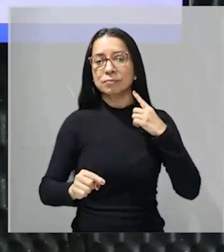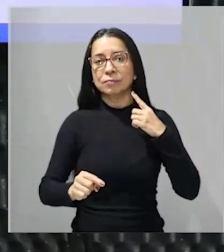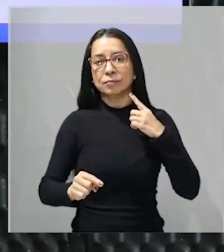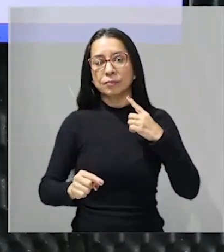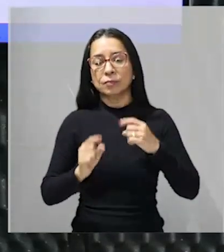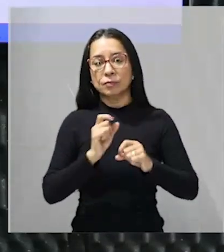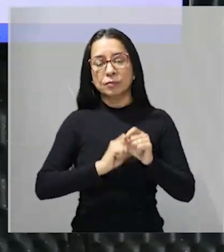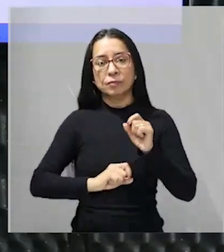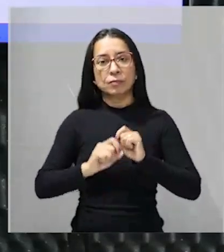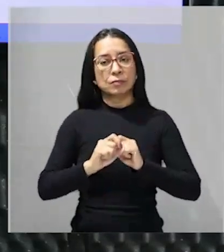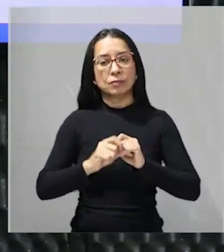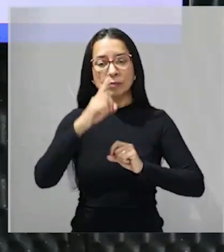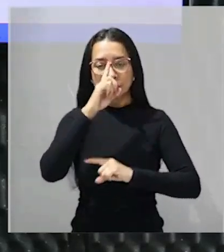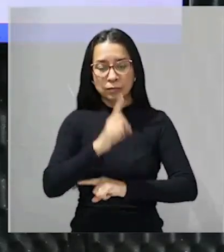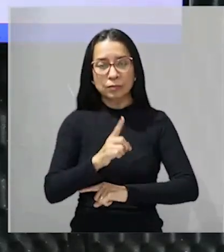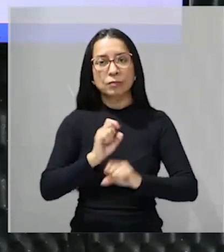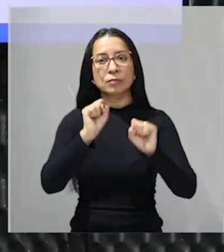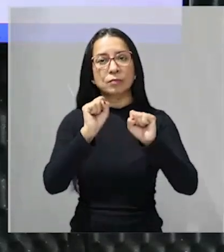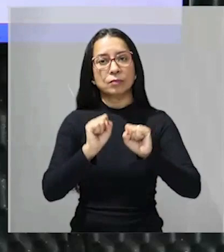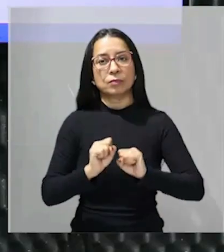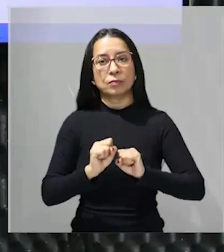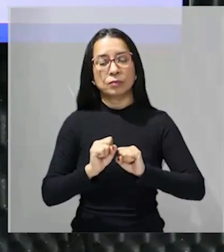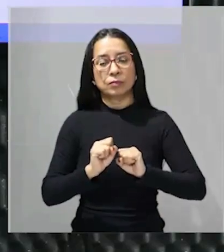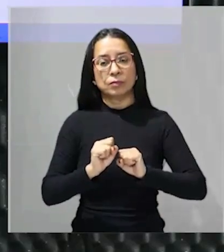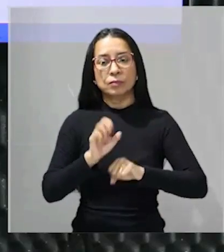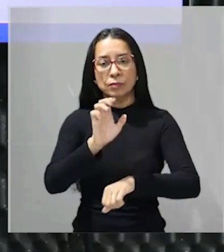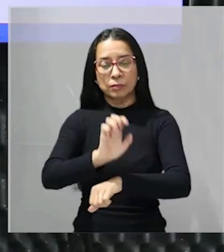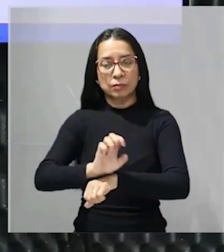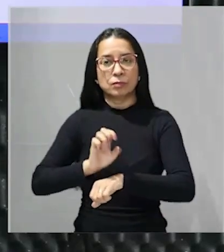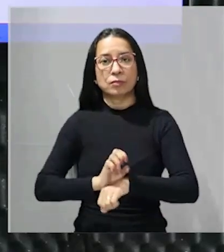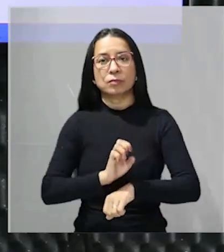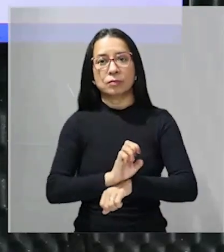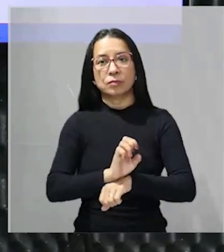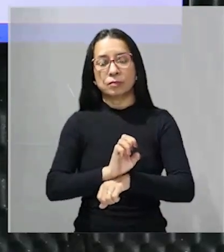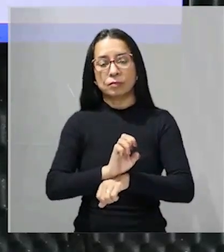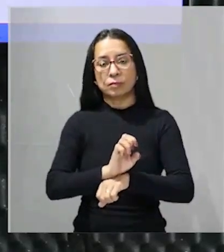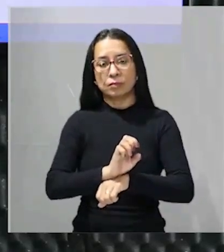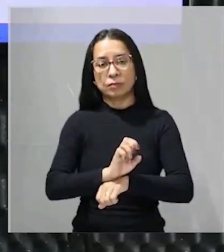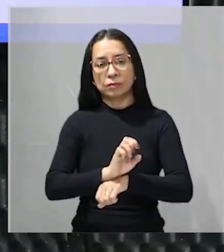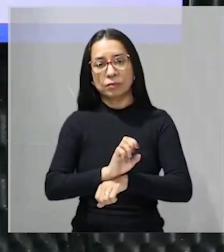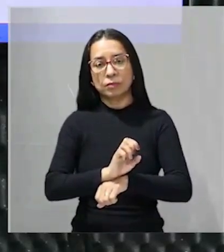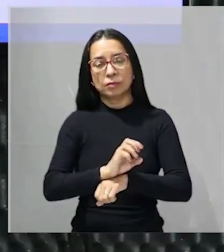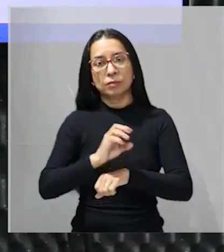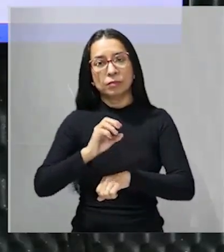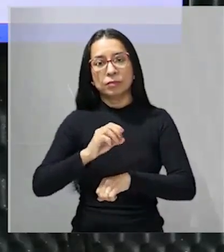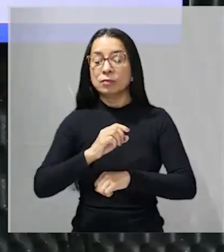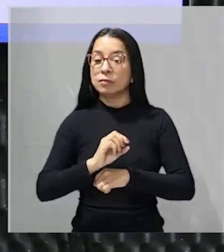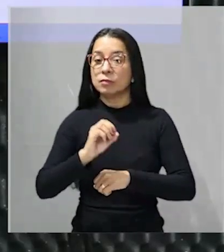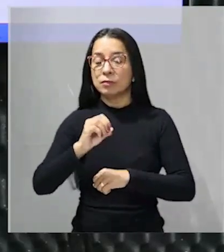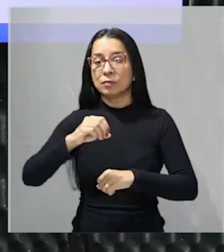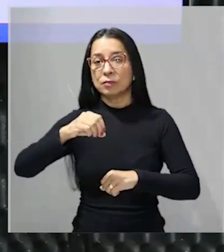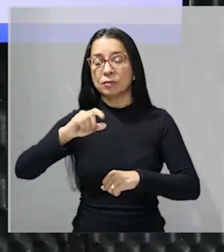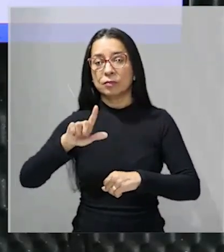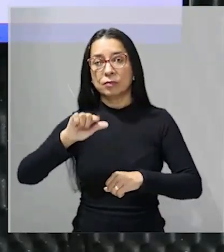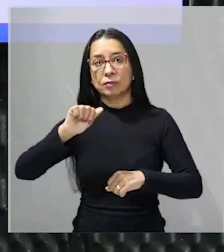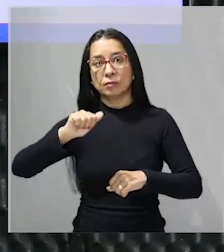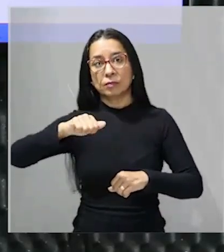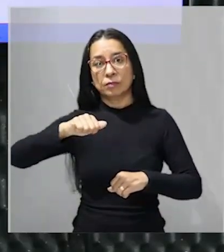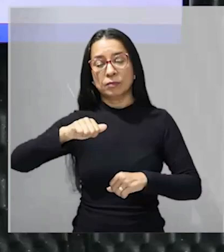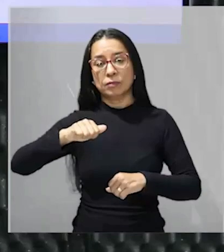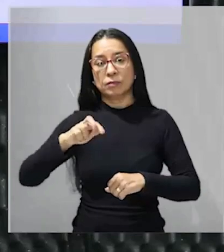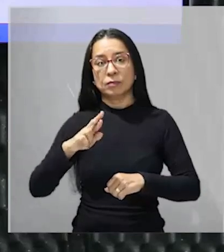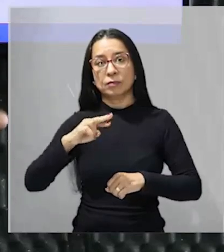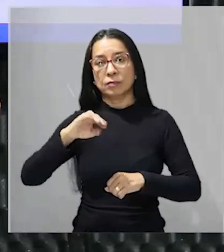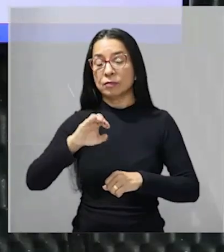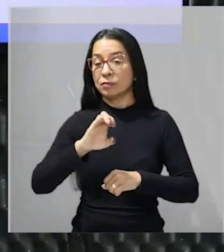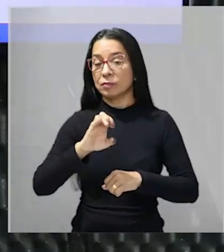que vão comandar o poder desses estados essas oligarquias vão se rivalizar em torno